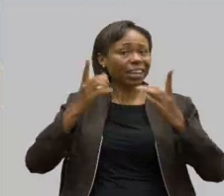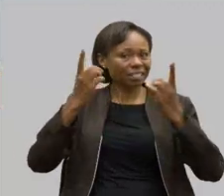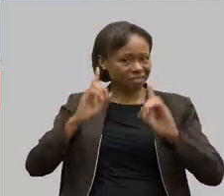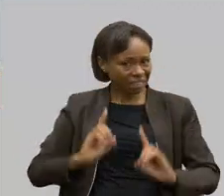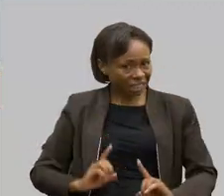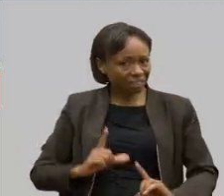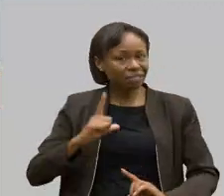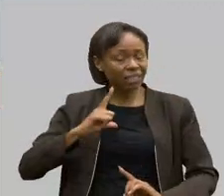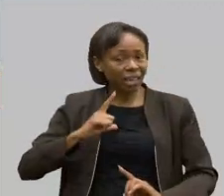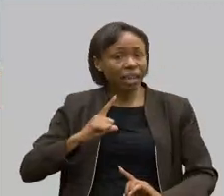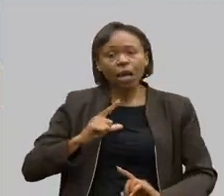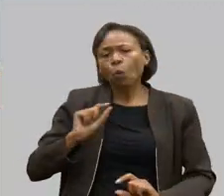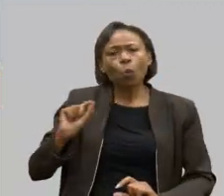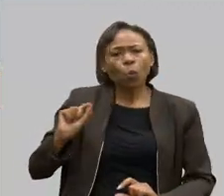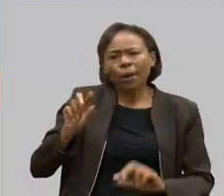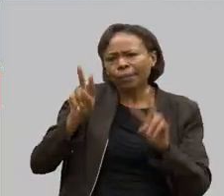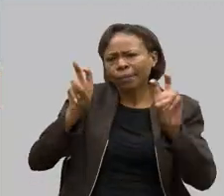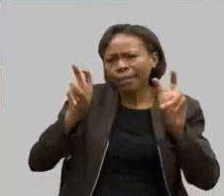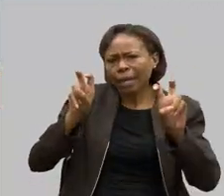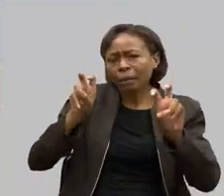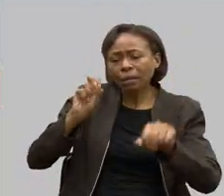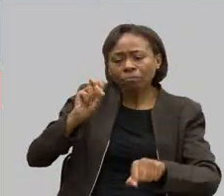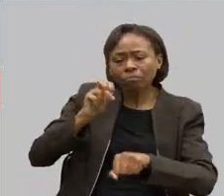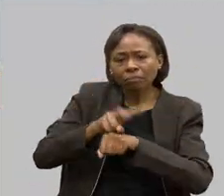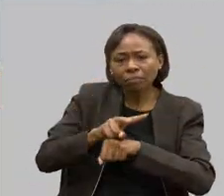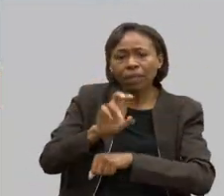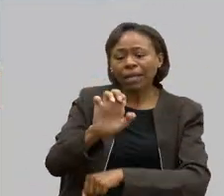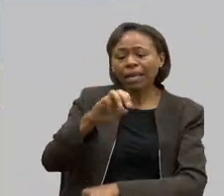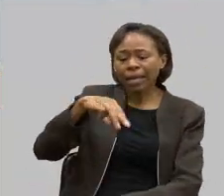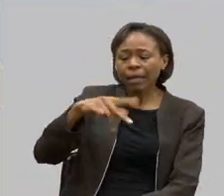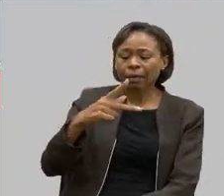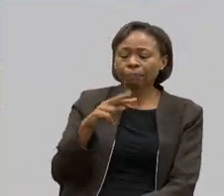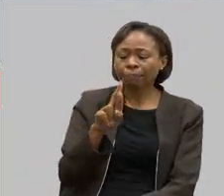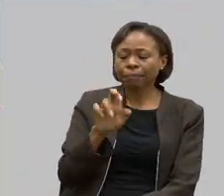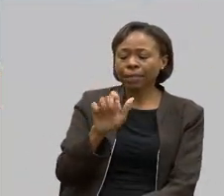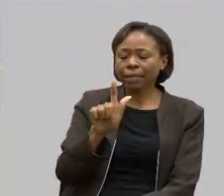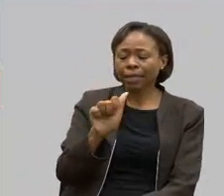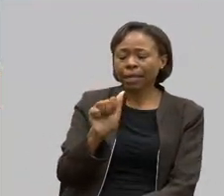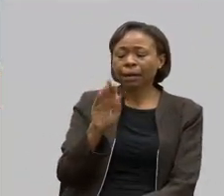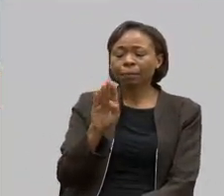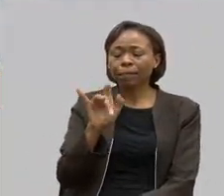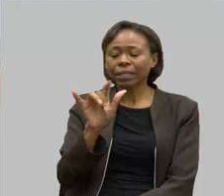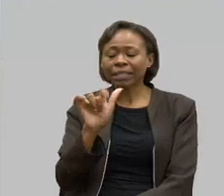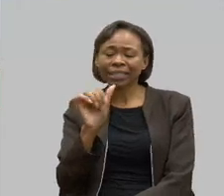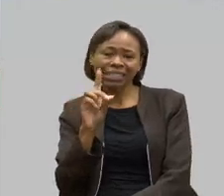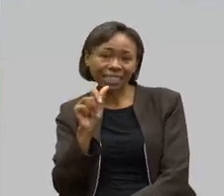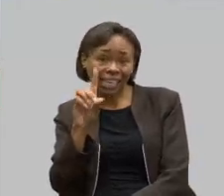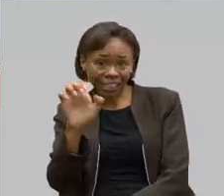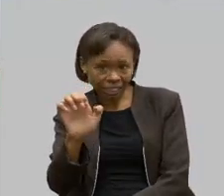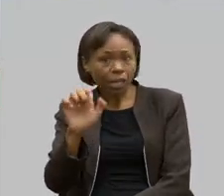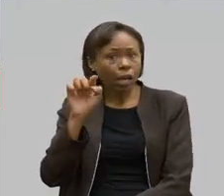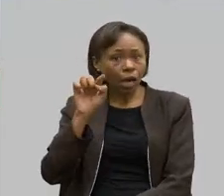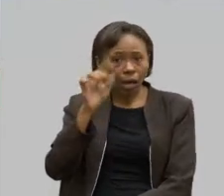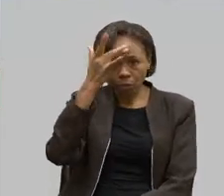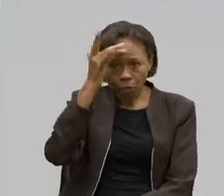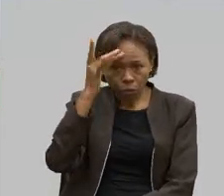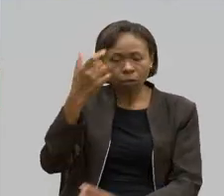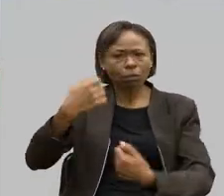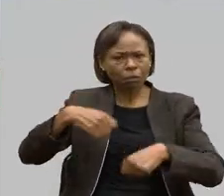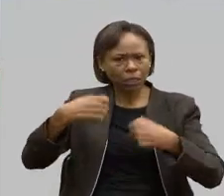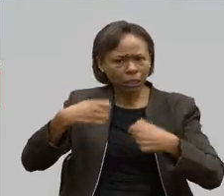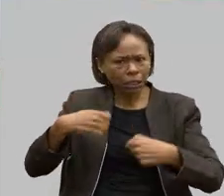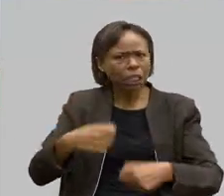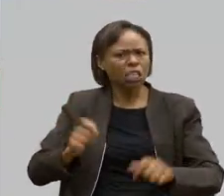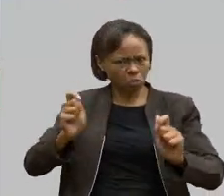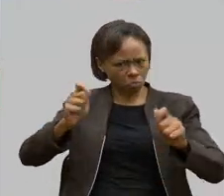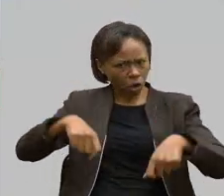empregabilidade. Se a pessoa tem condição, precisa trabalhar, tem direito ao registro em carteira, aos encargos,